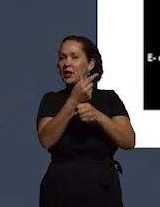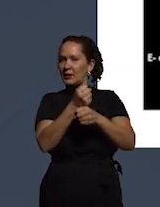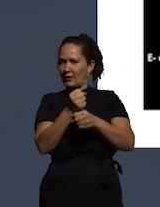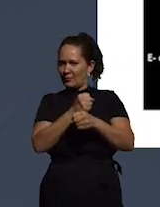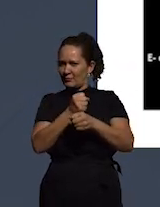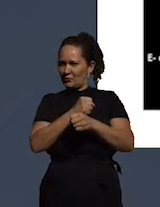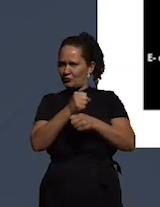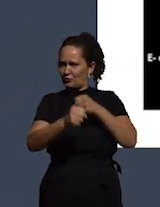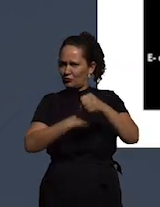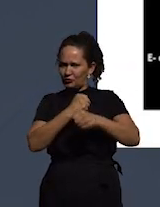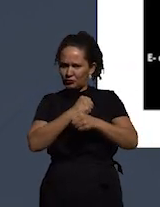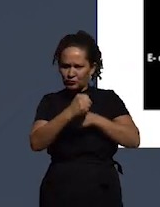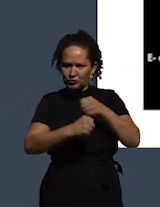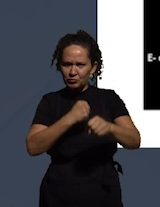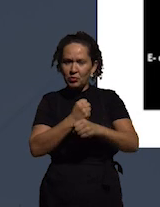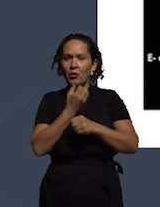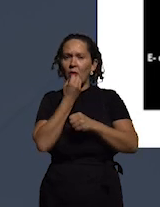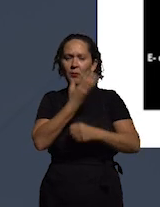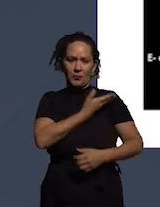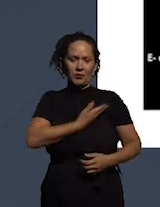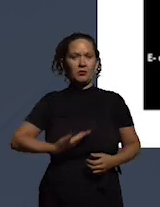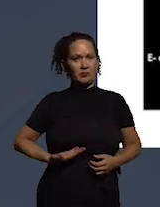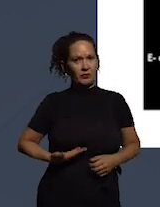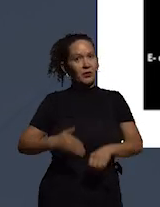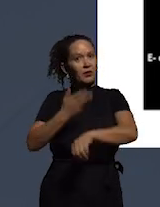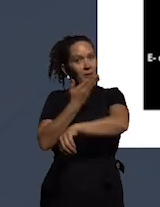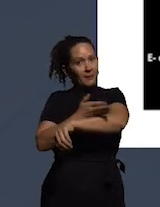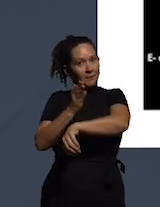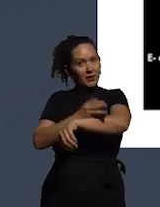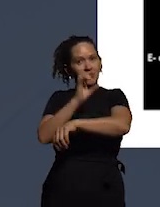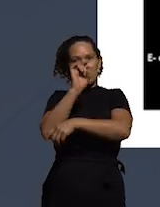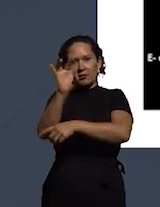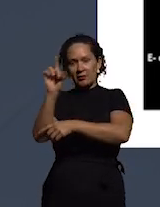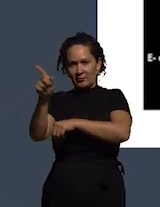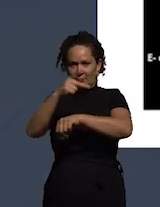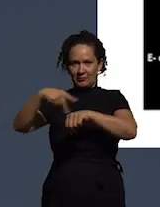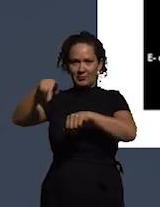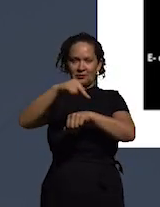por boa governança melhores práticas de governança em cada país e